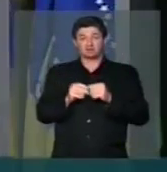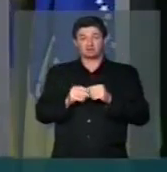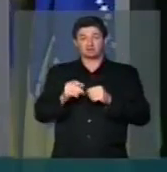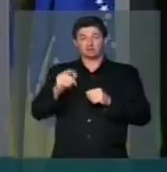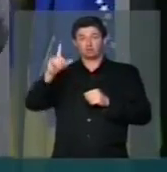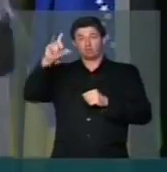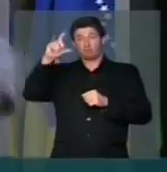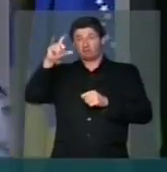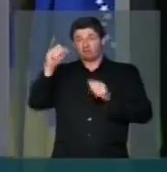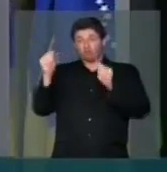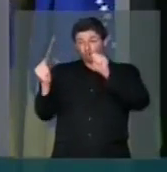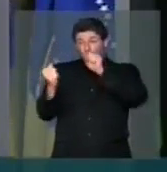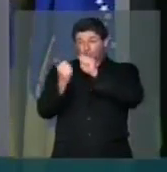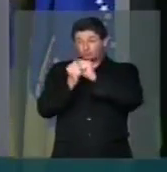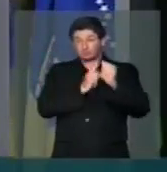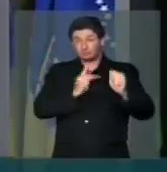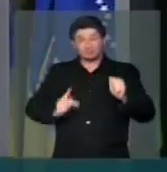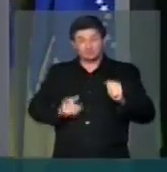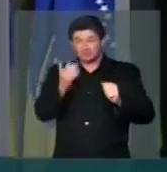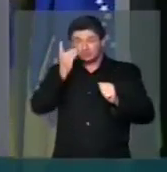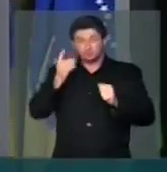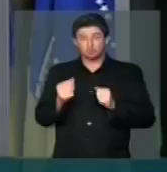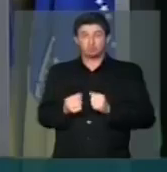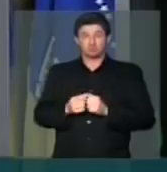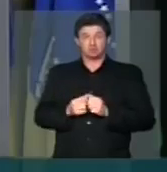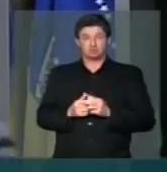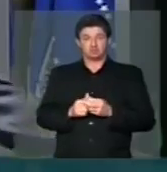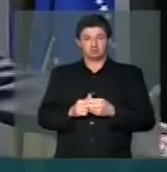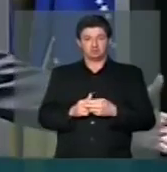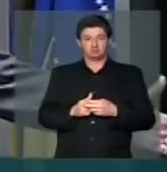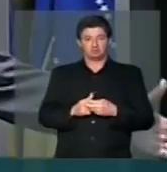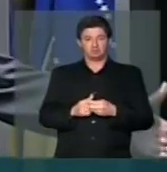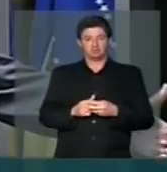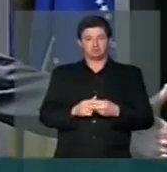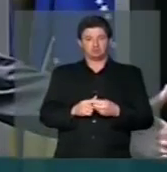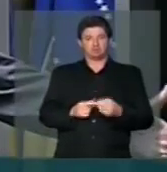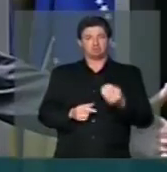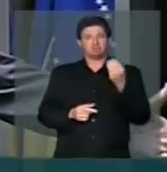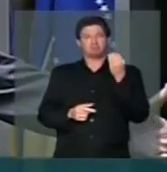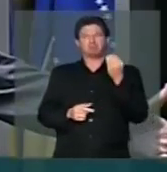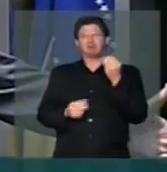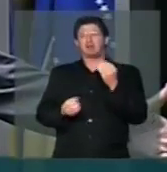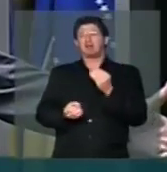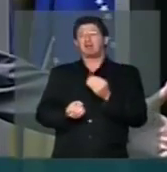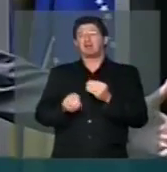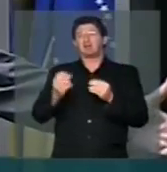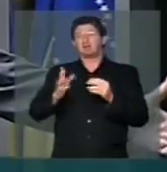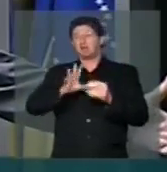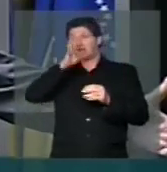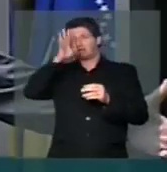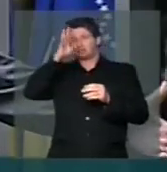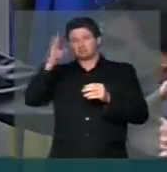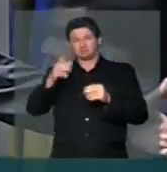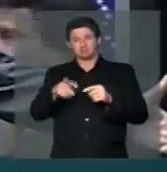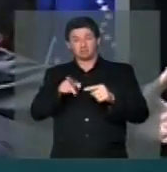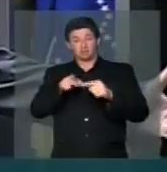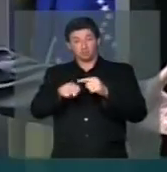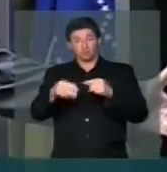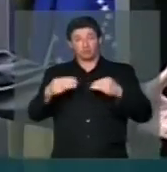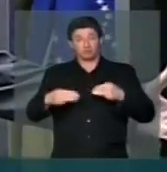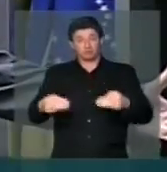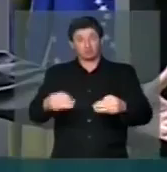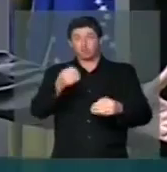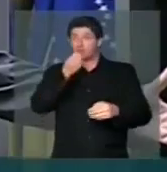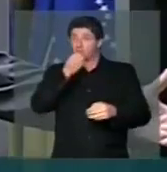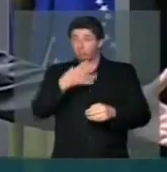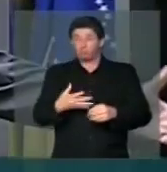ou ter um despacho com a presidente da República para que esse exagero? Cortar o ministério seria um